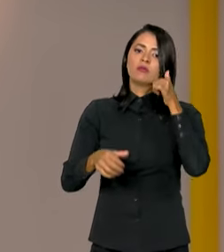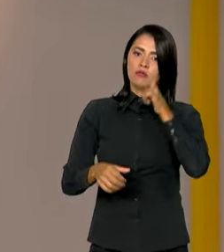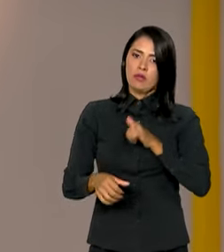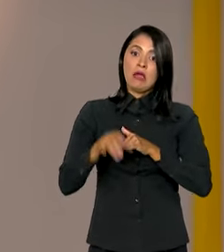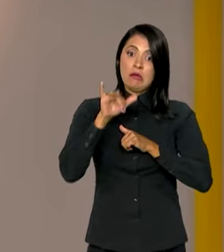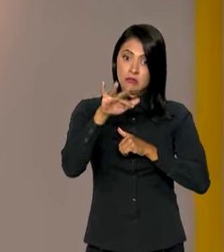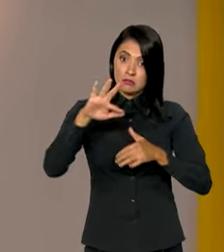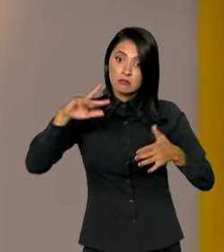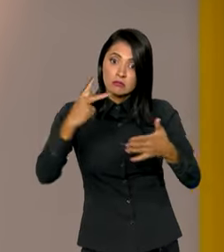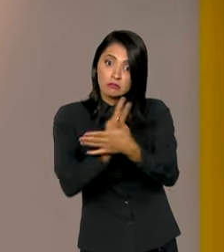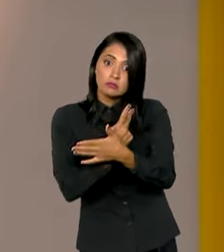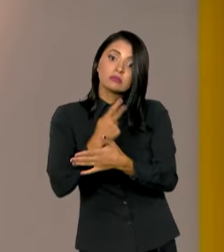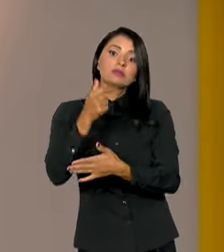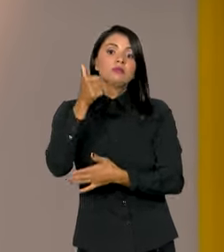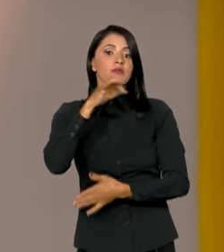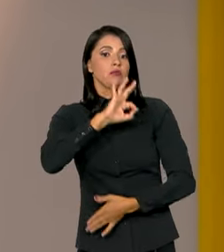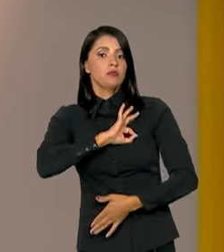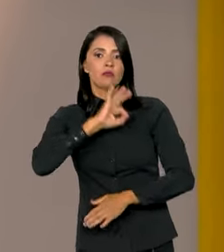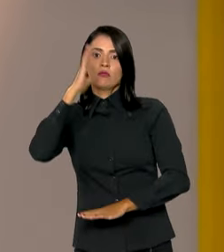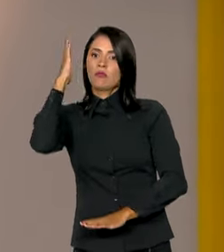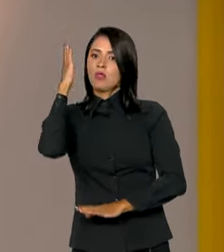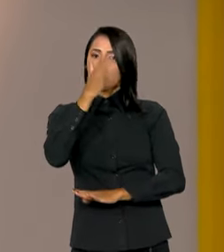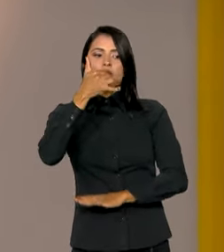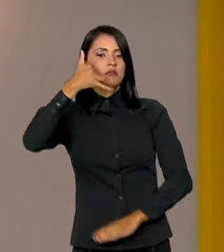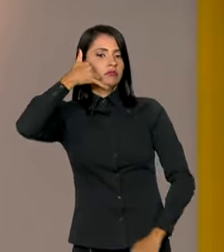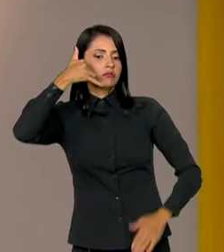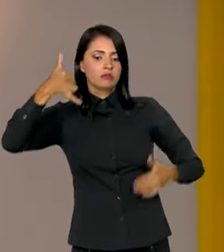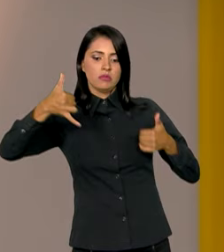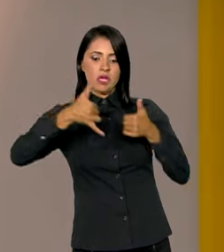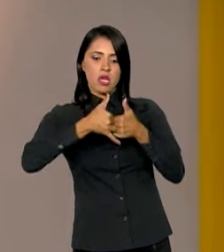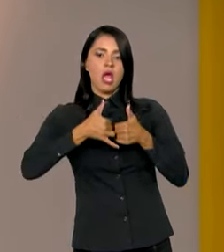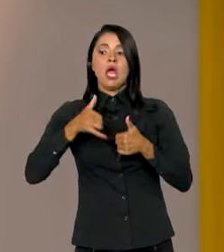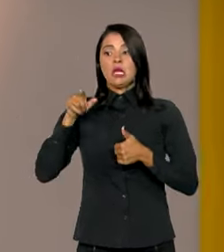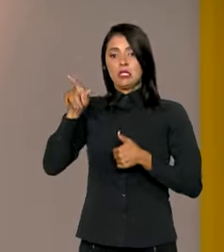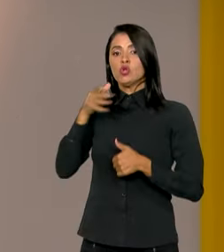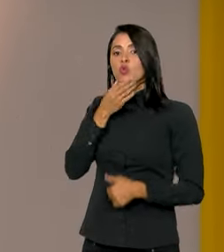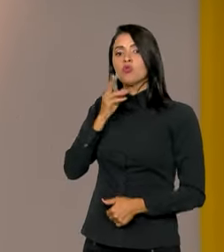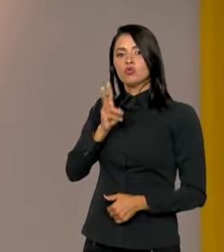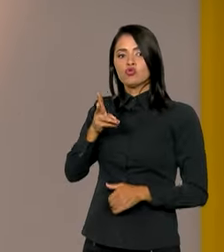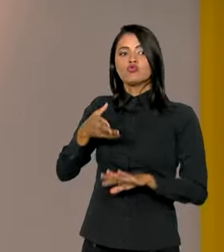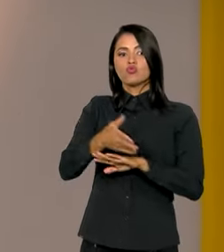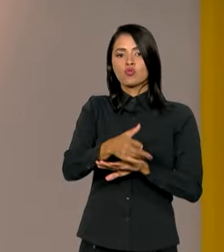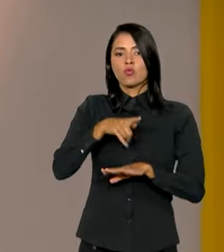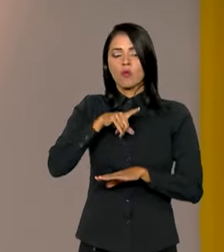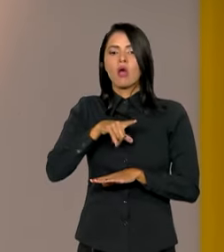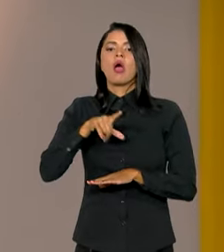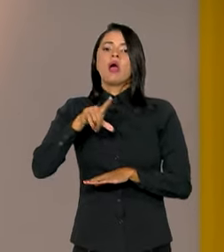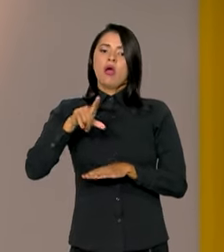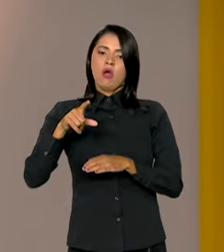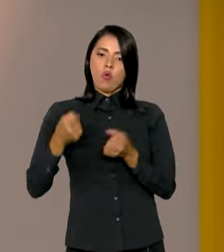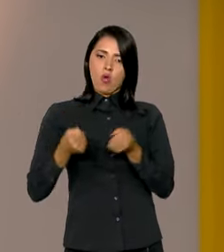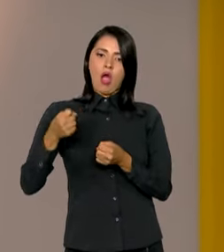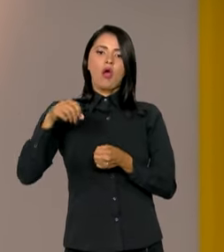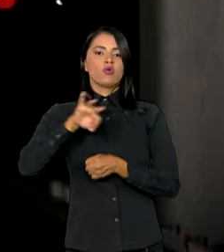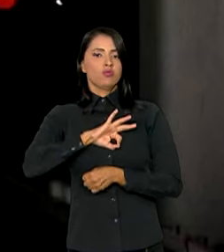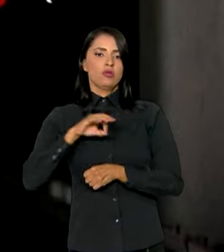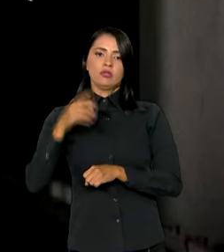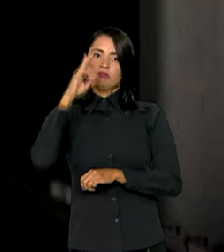aconteça, a polícia liga diretamente para o homem e se ele insistir, uma viatura é enviada imediatamente.